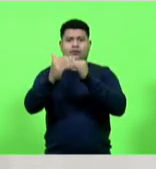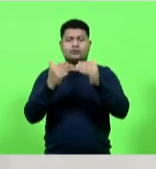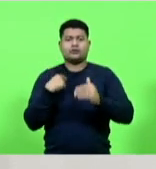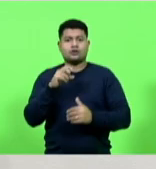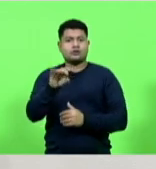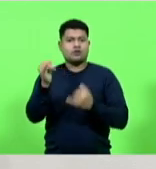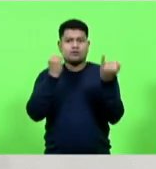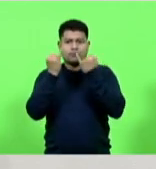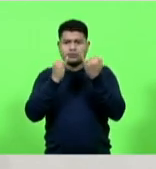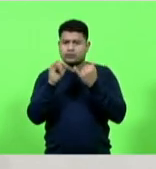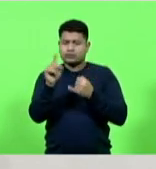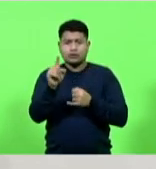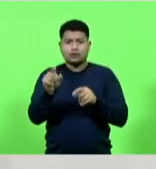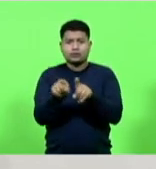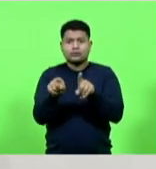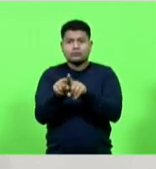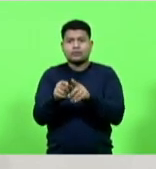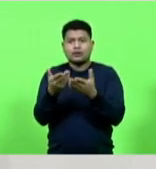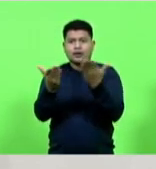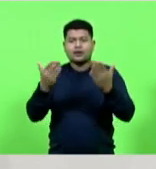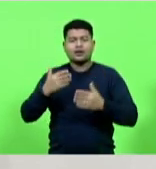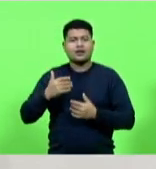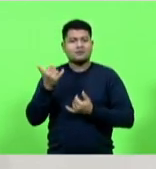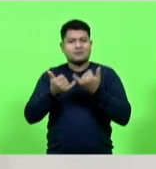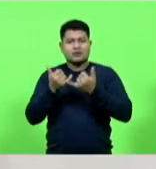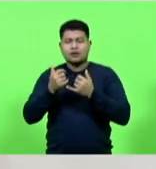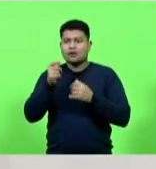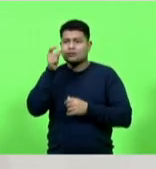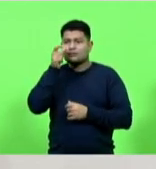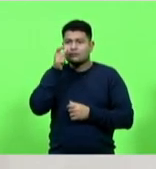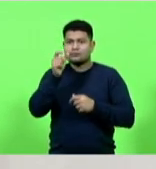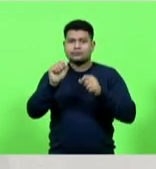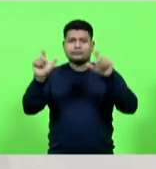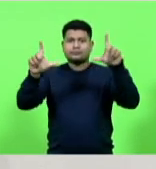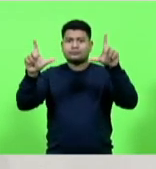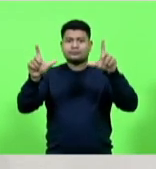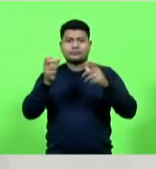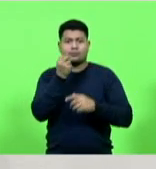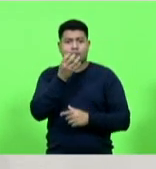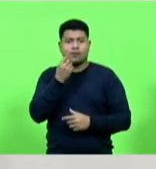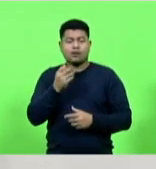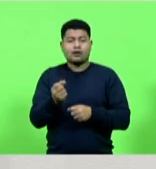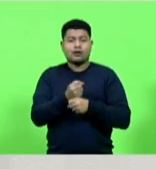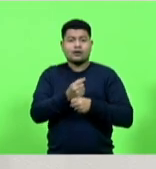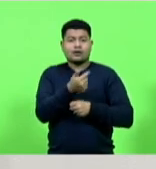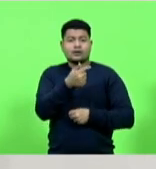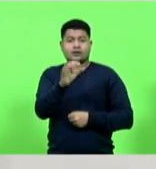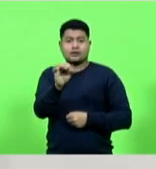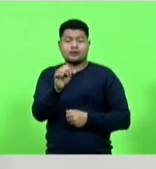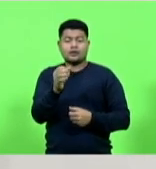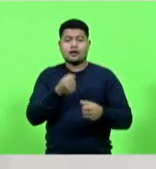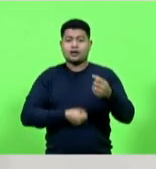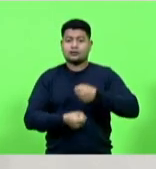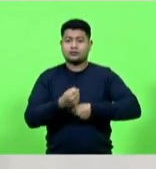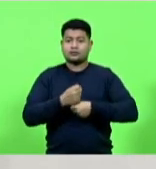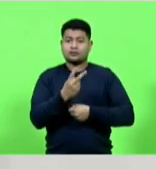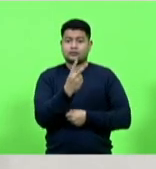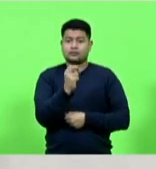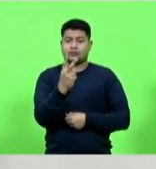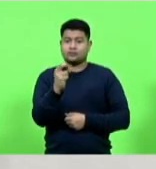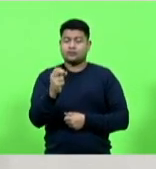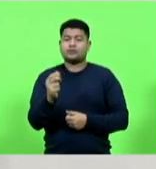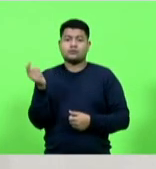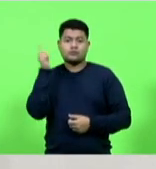entretenimento destacando aqui que a TV comemorou em 2020 70 anos de existência no Brasil para além